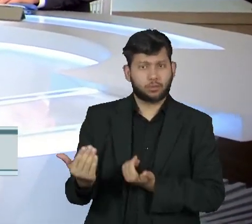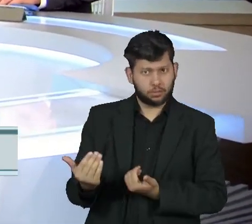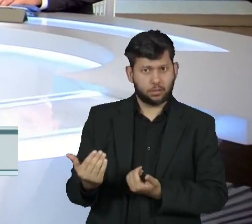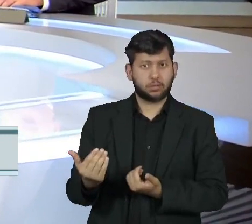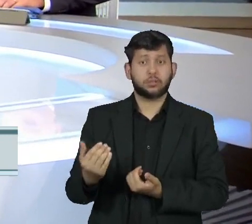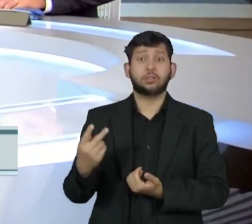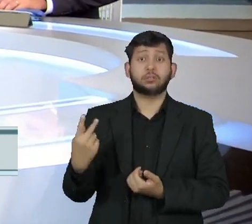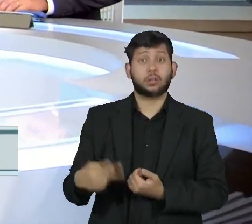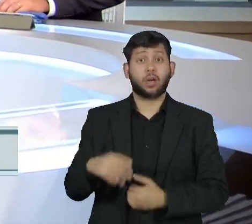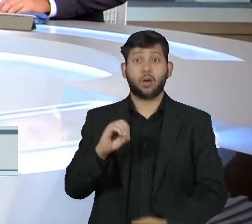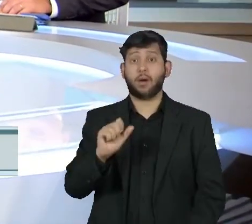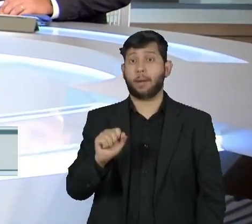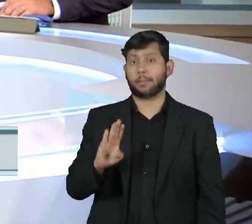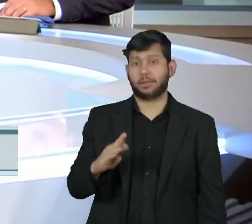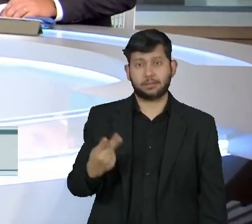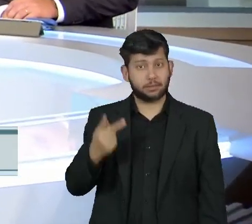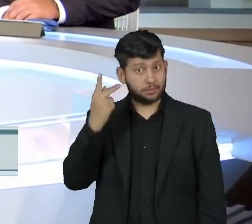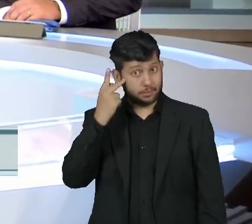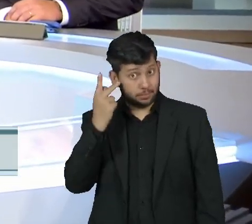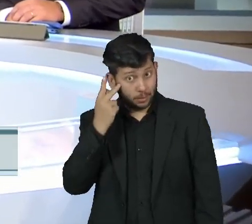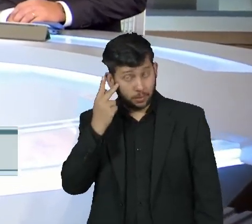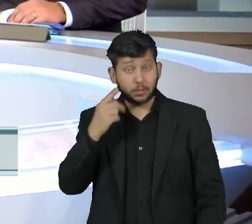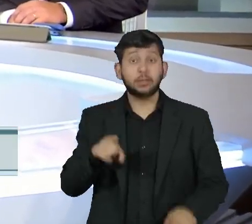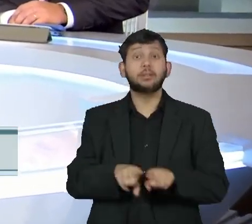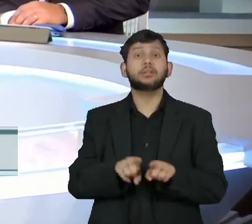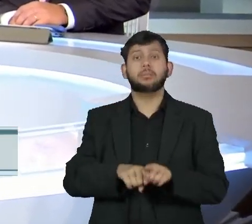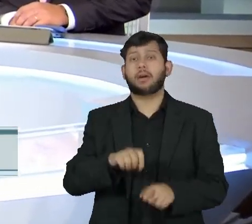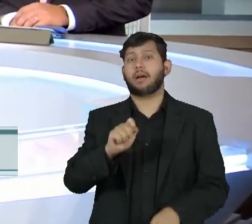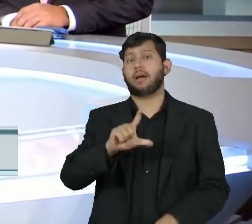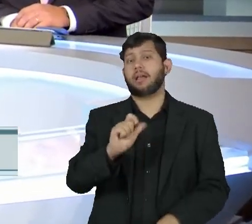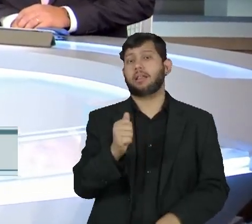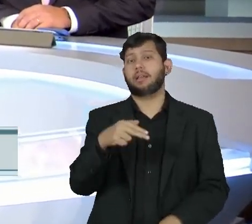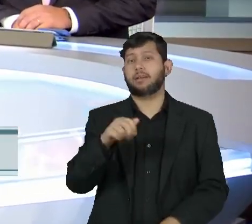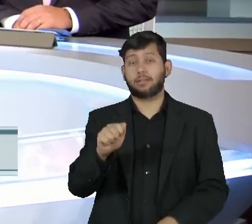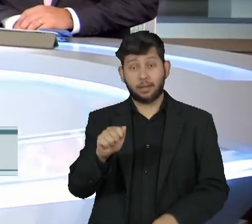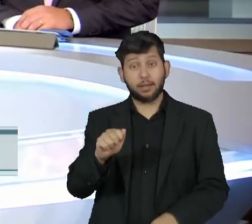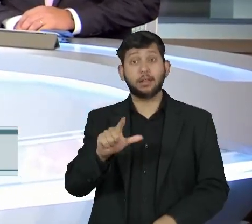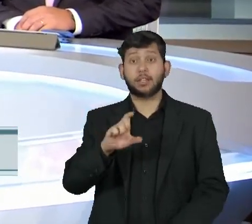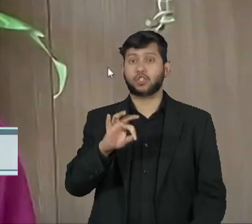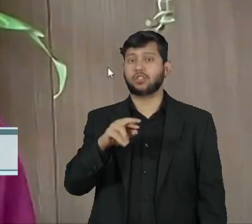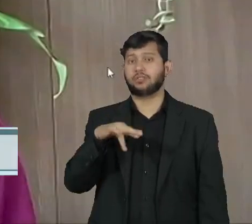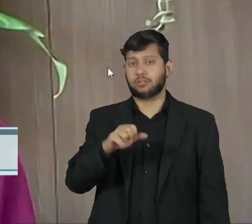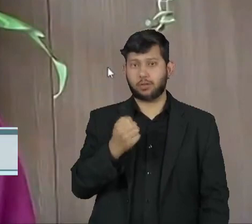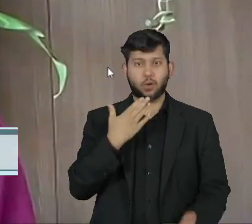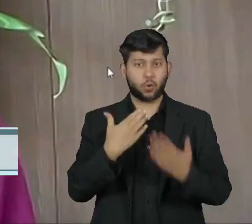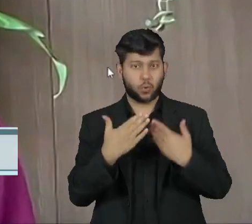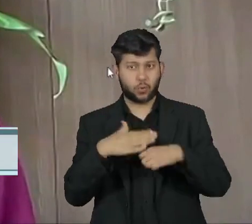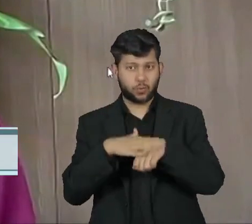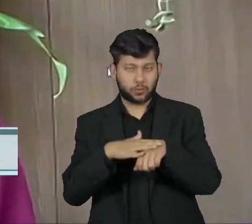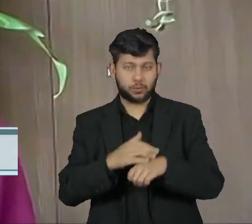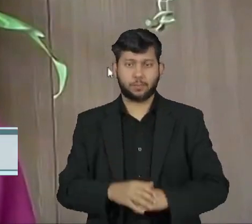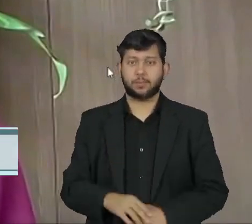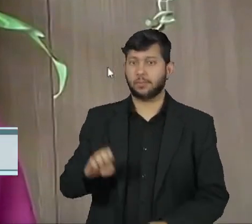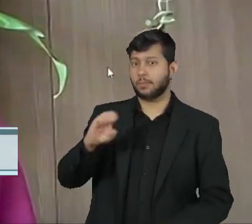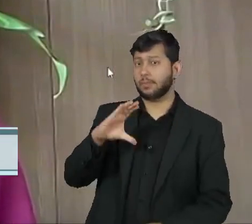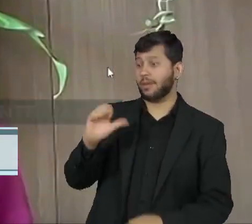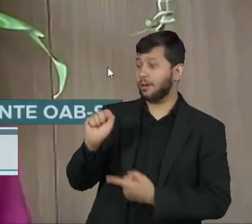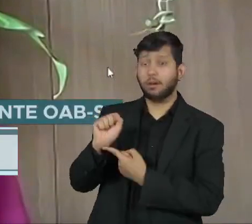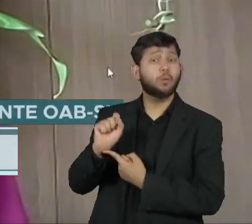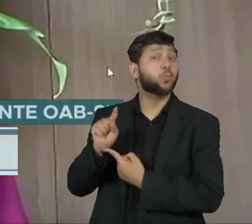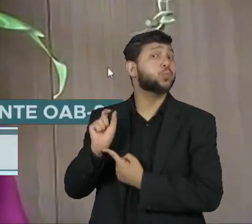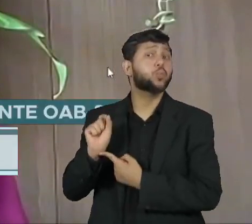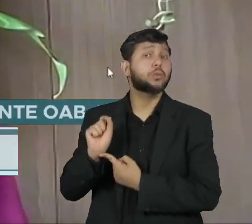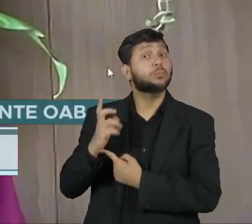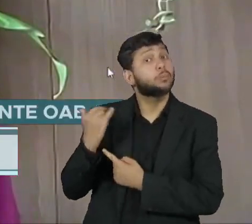da OAB São Paulo e assessora internacional do Instituto Alana, Letícia Carvalho Silva. O ECA é importante justamente